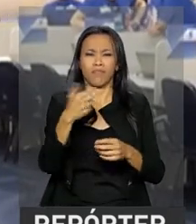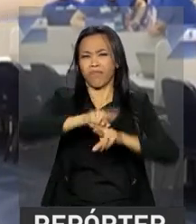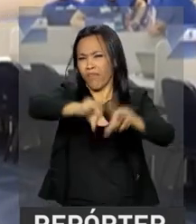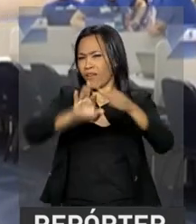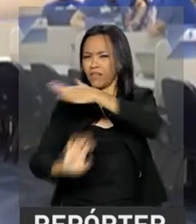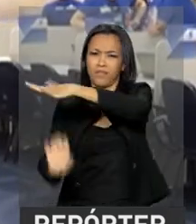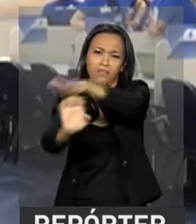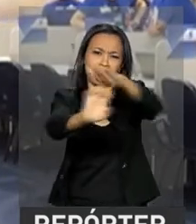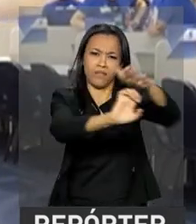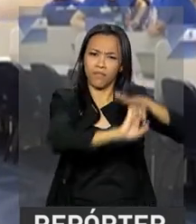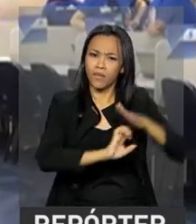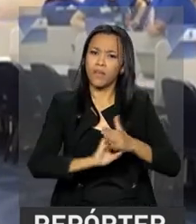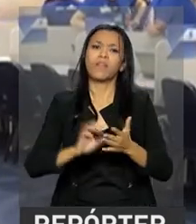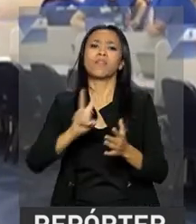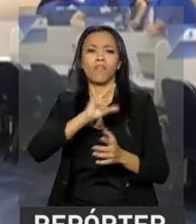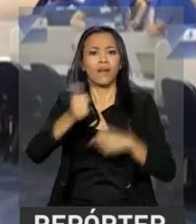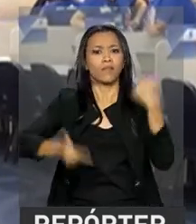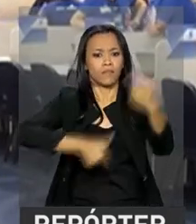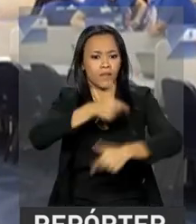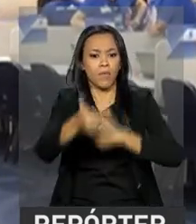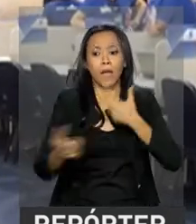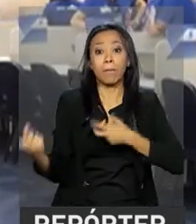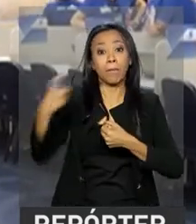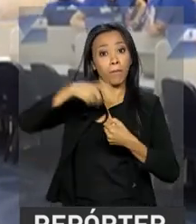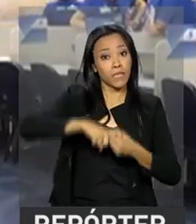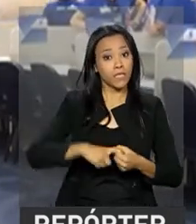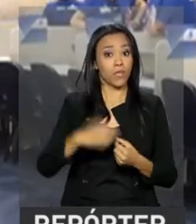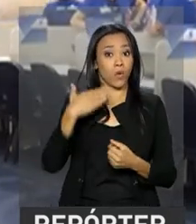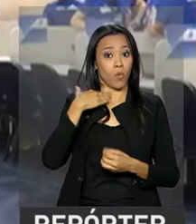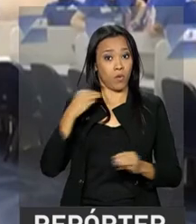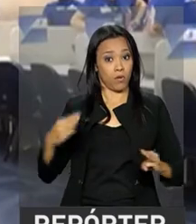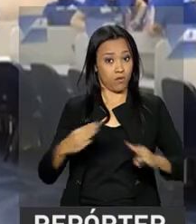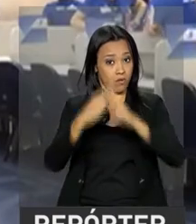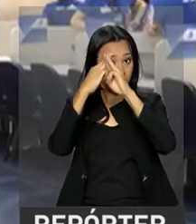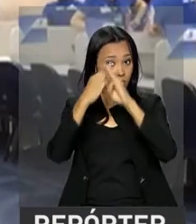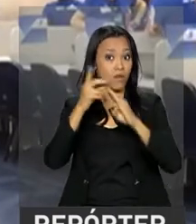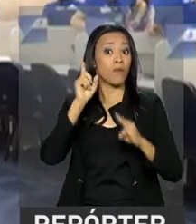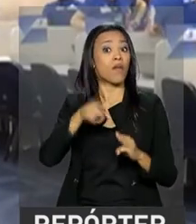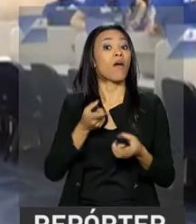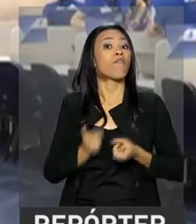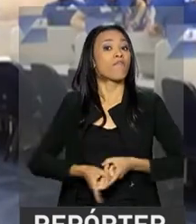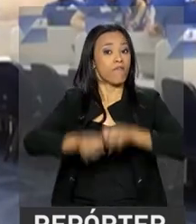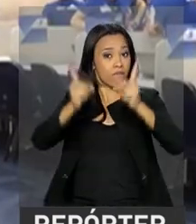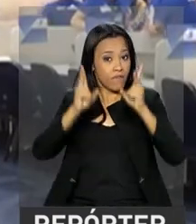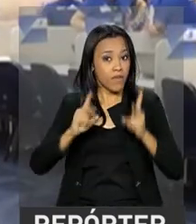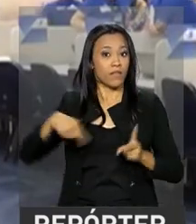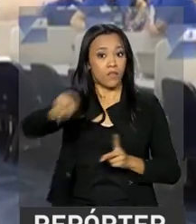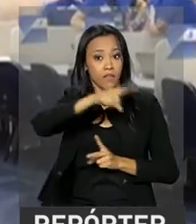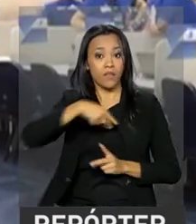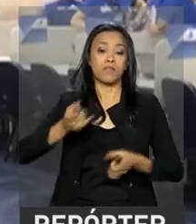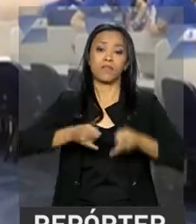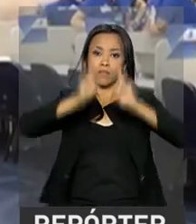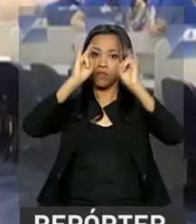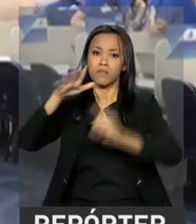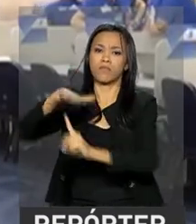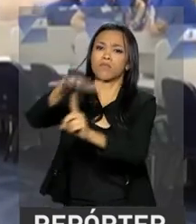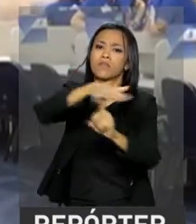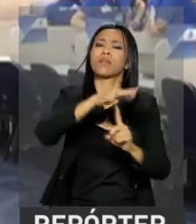incorporadoras e imobiliárias, vão trabalhar em parceria com a Caixa Econômica Federal na venda desses imóveis, além de